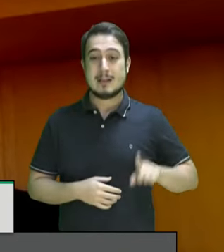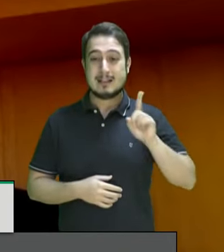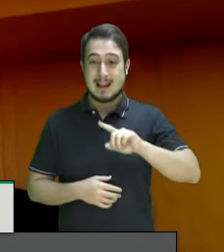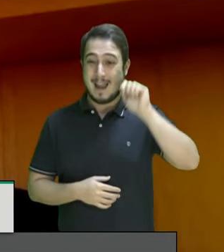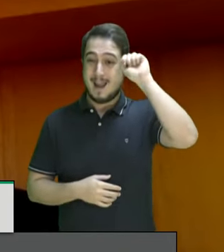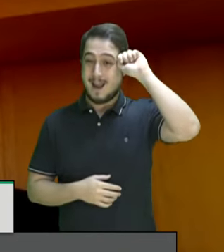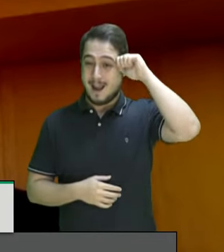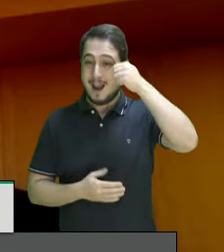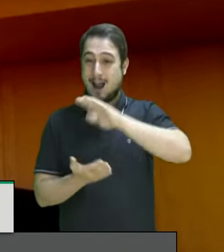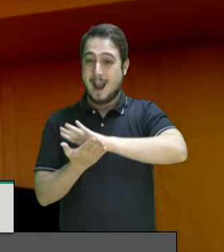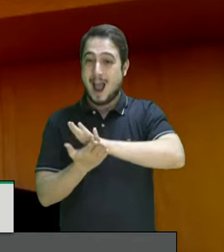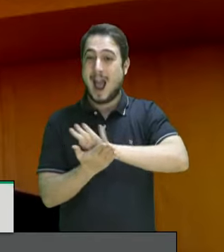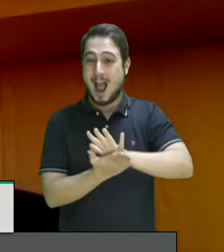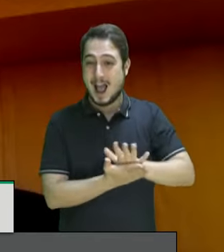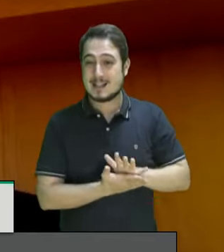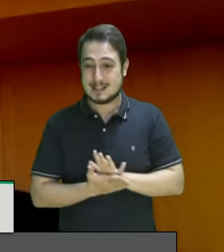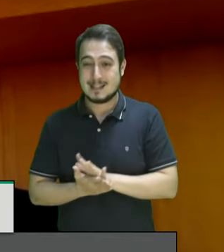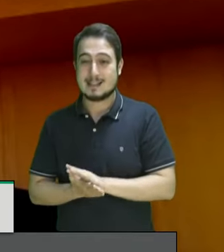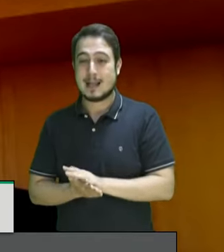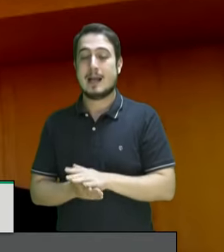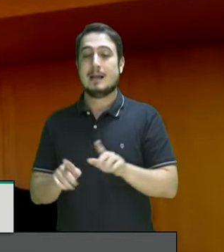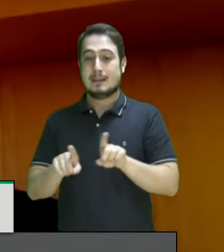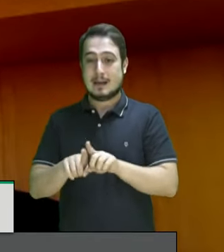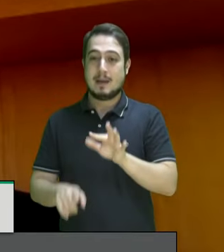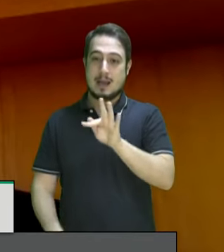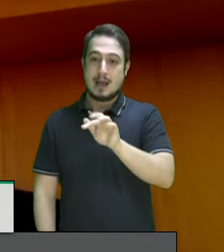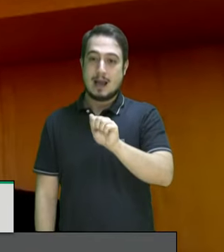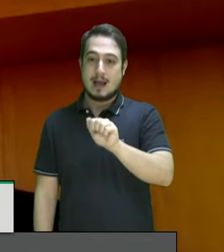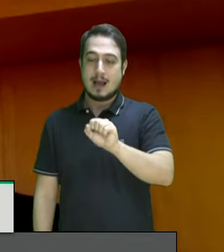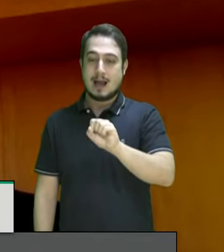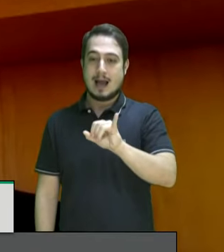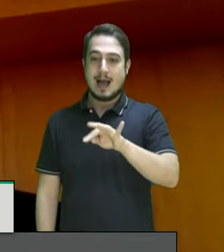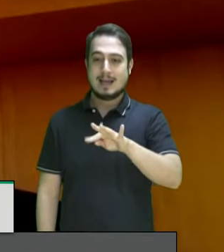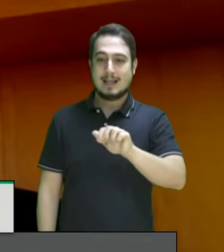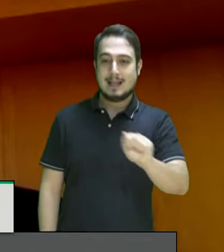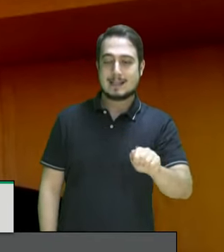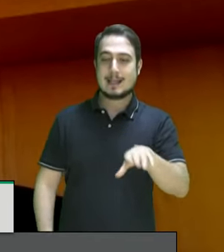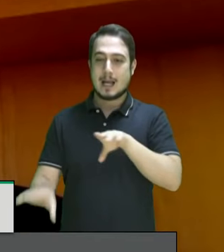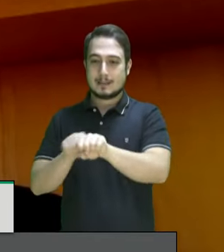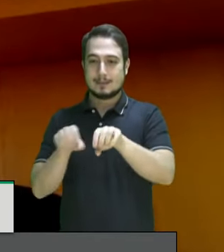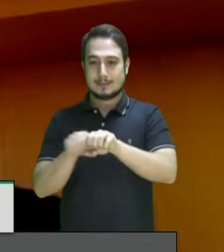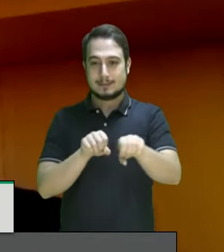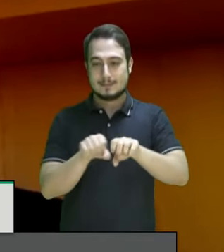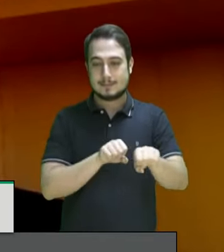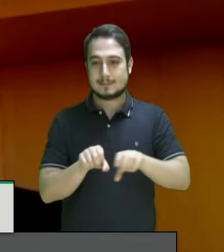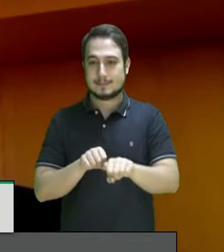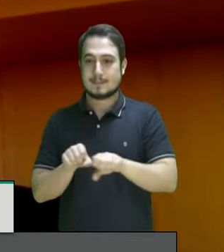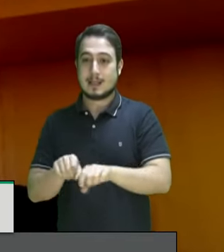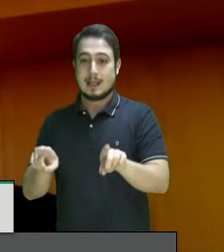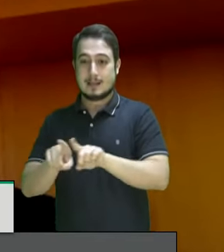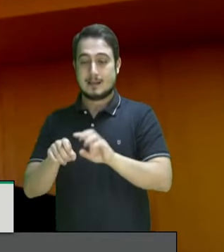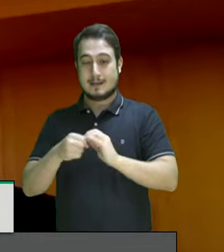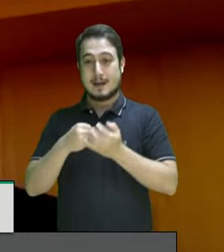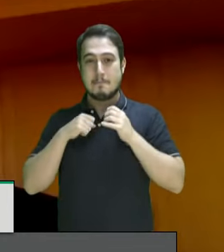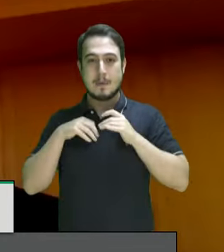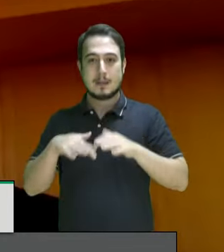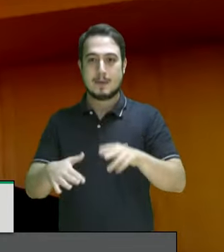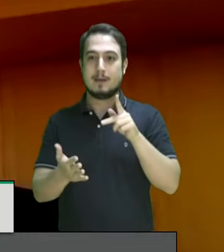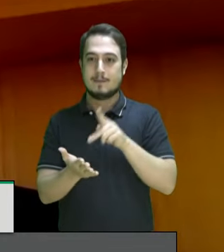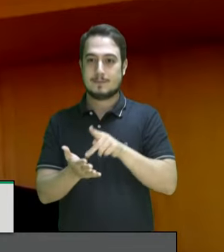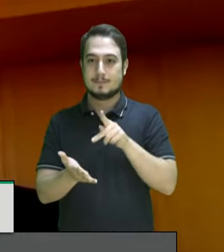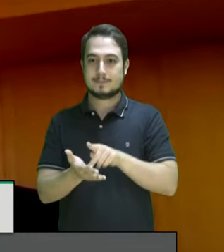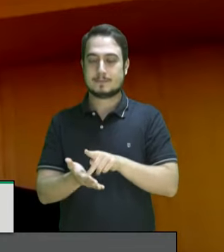um governo fascista um governo genocida e com a pandemia é verdade